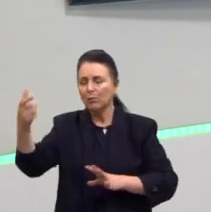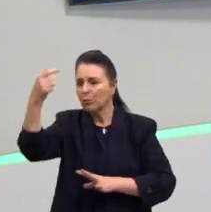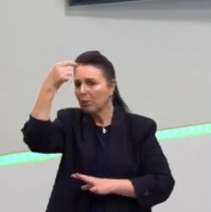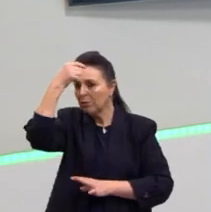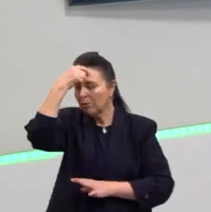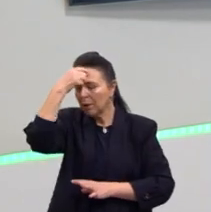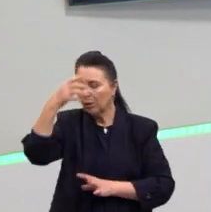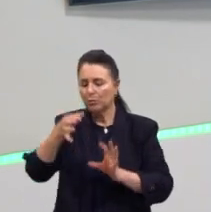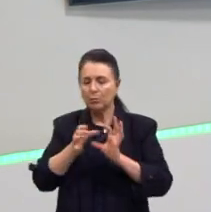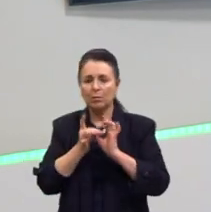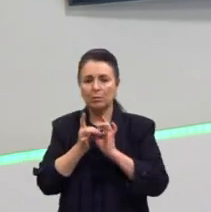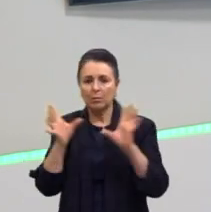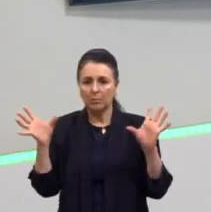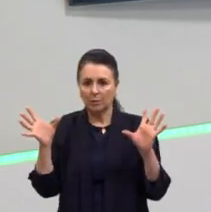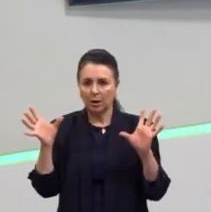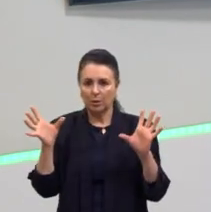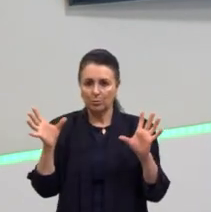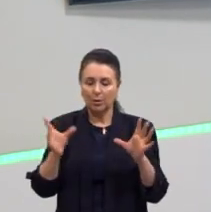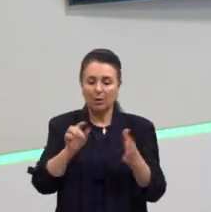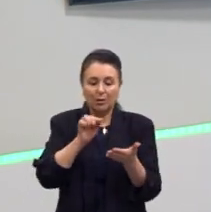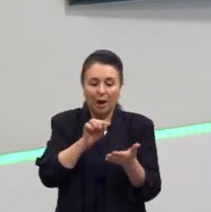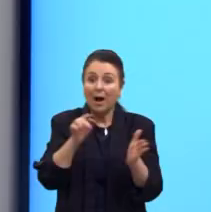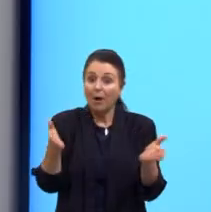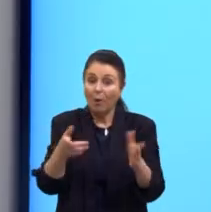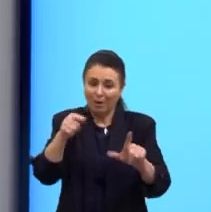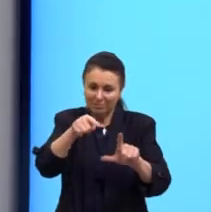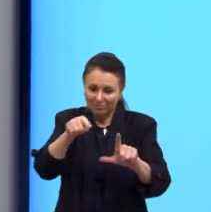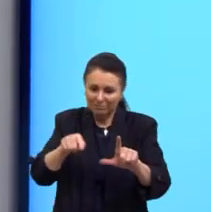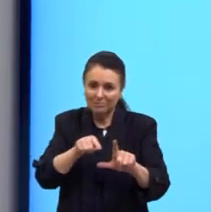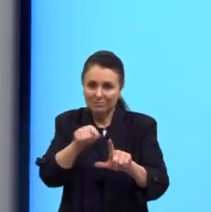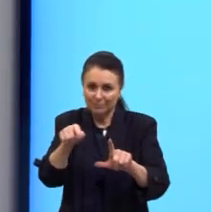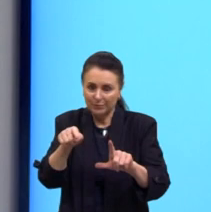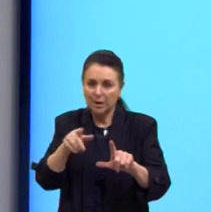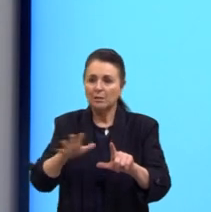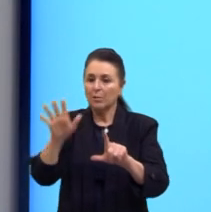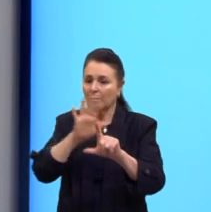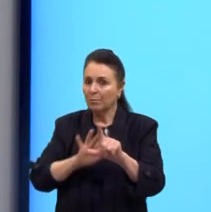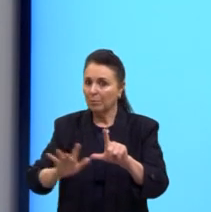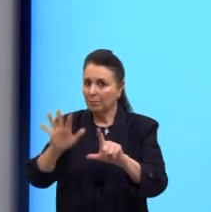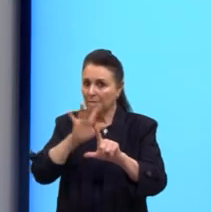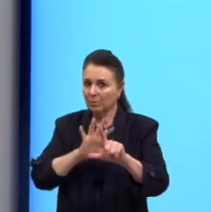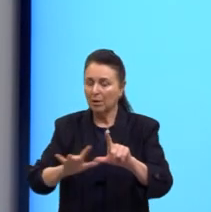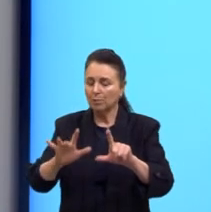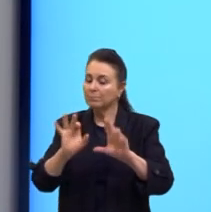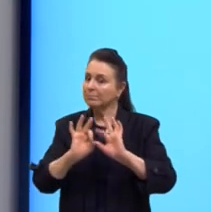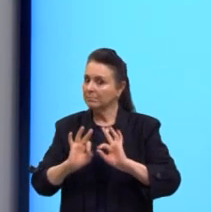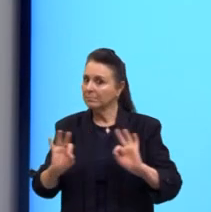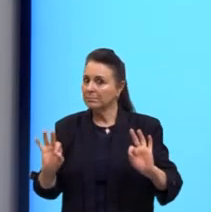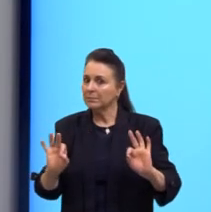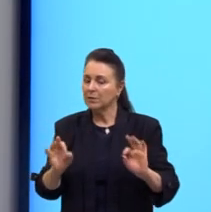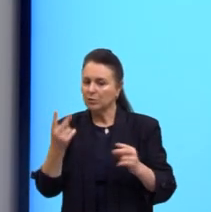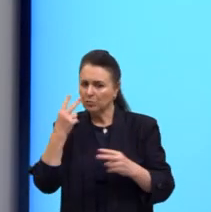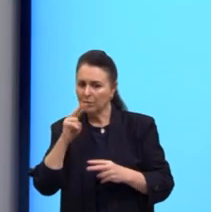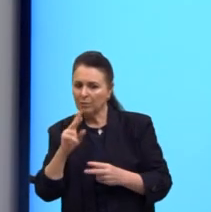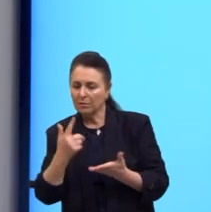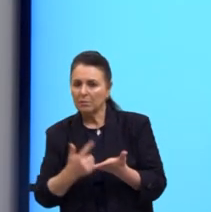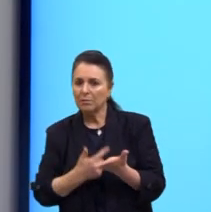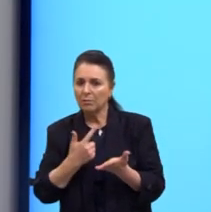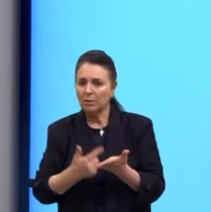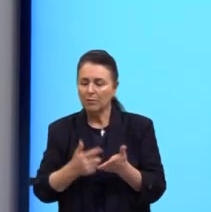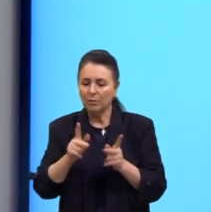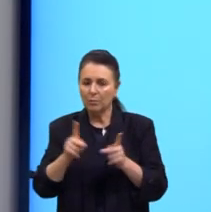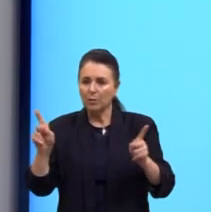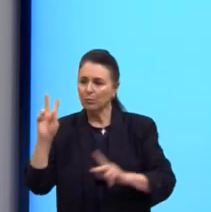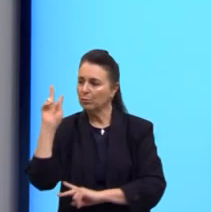democrática, nas urnas. Essa é uma charge bem característica, bem comum, que a gente vê nos livros sobre um